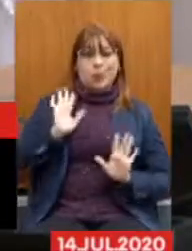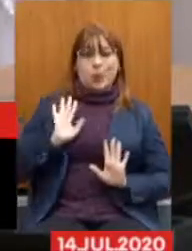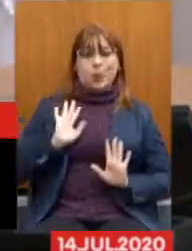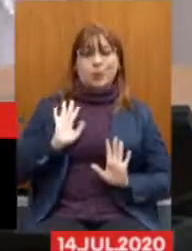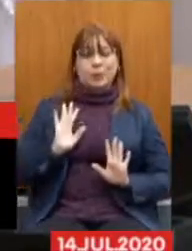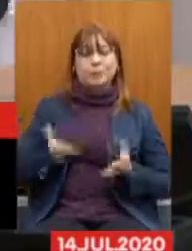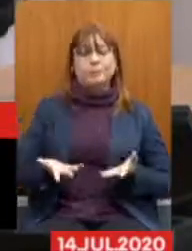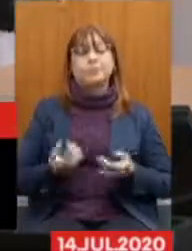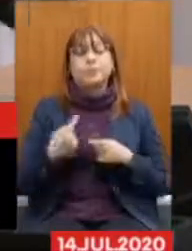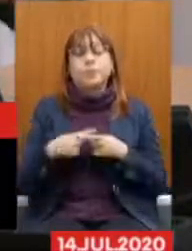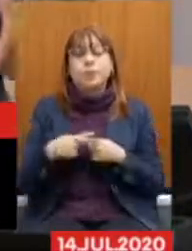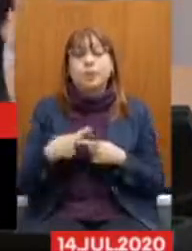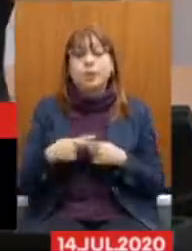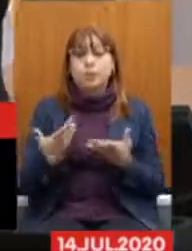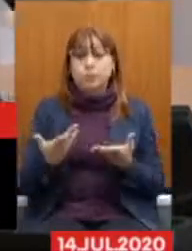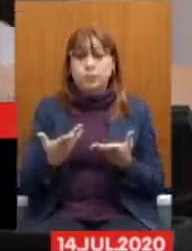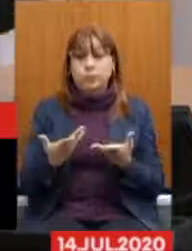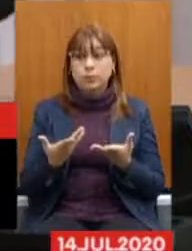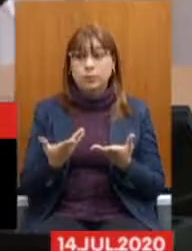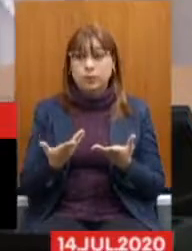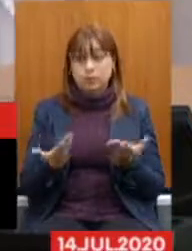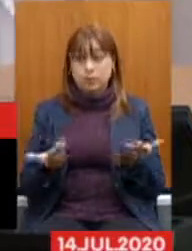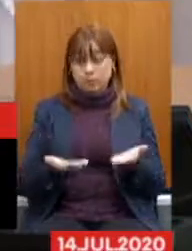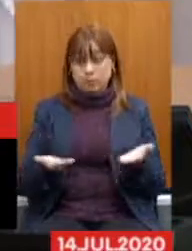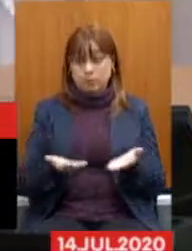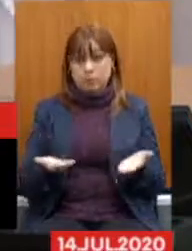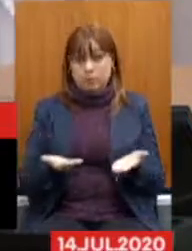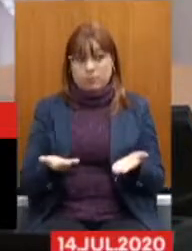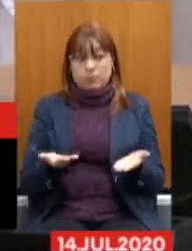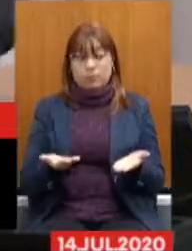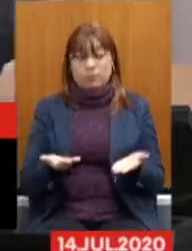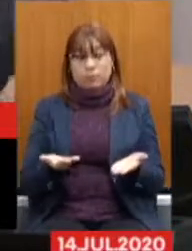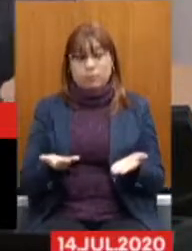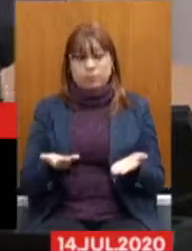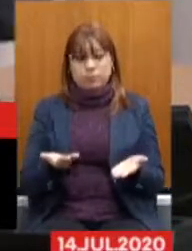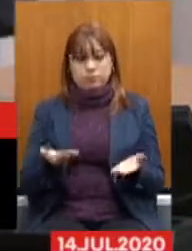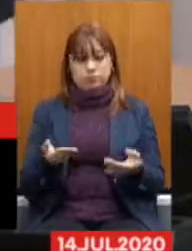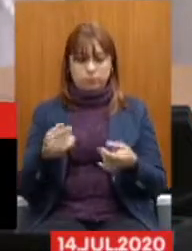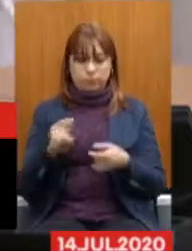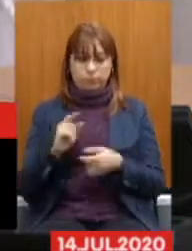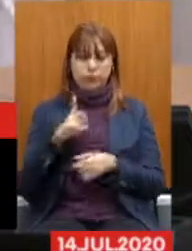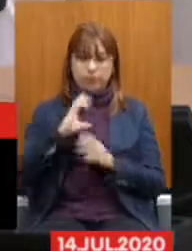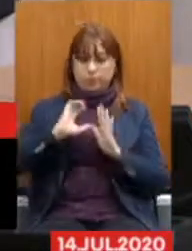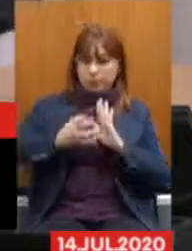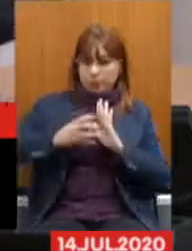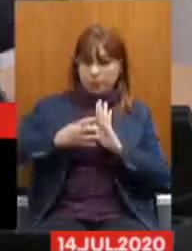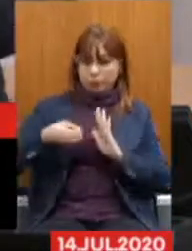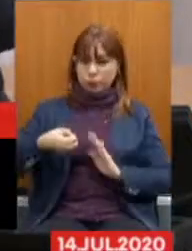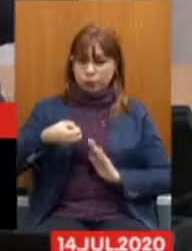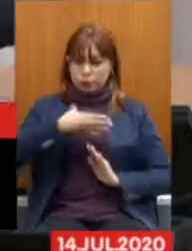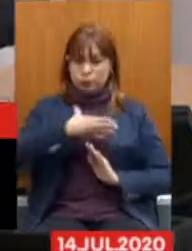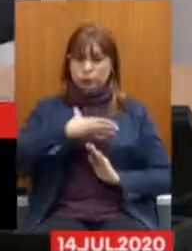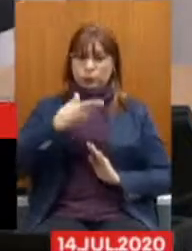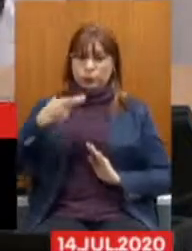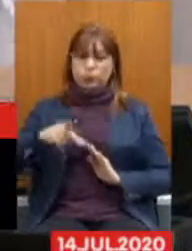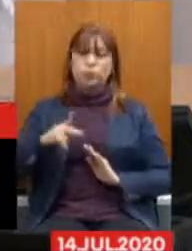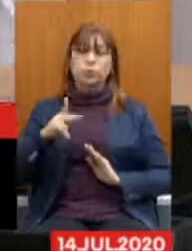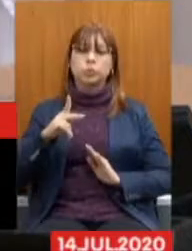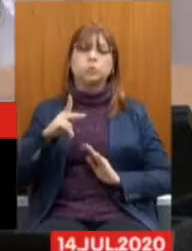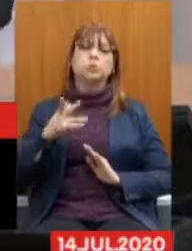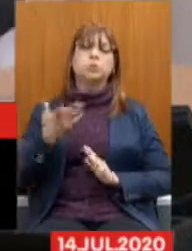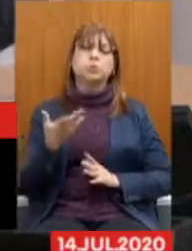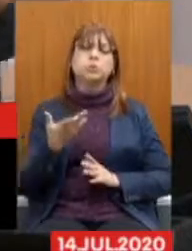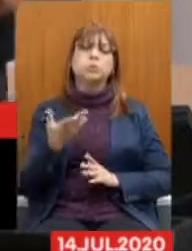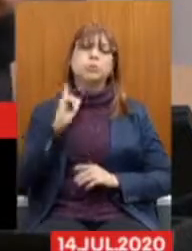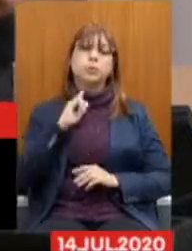o partido que está hoje em Minas Gerais, o Partido Novo, não tem nada de novidades,